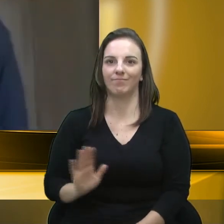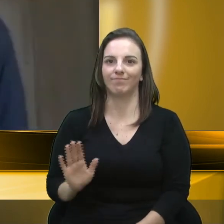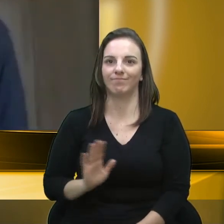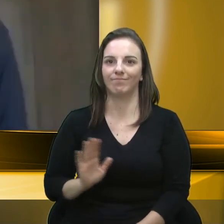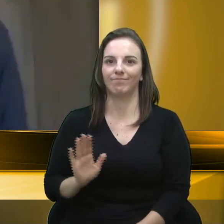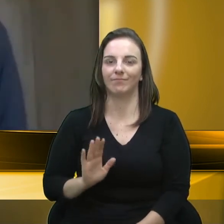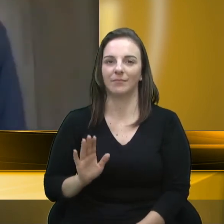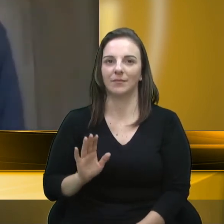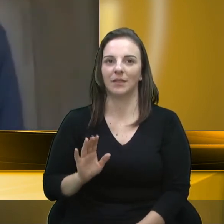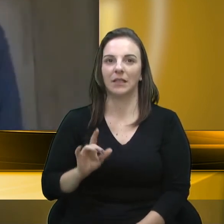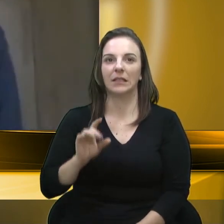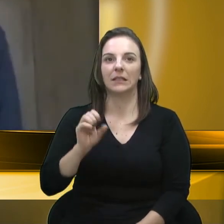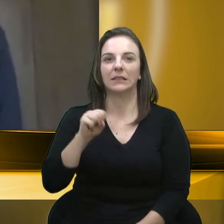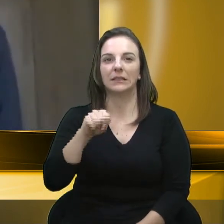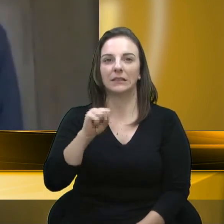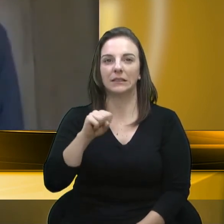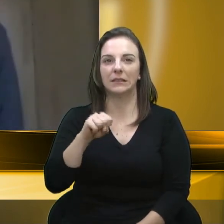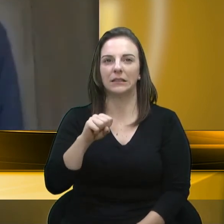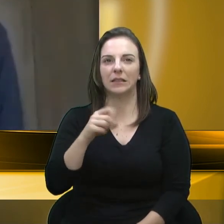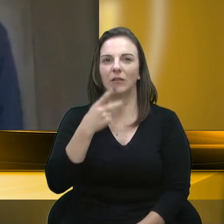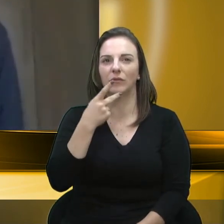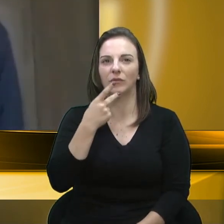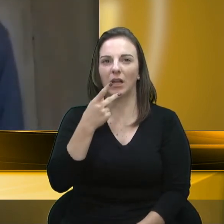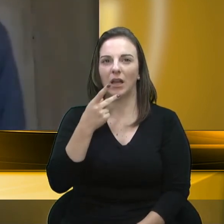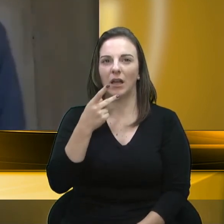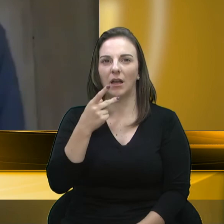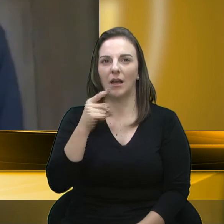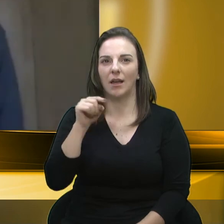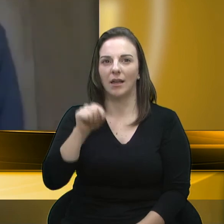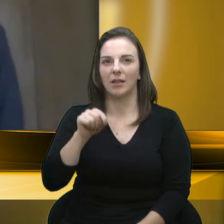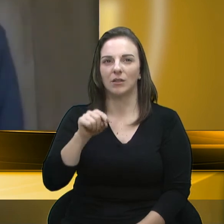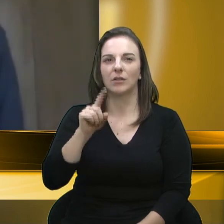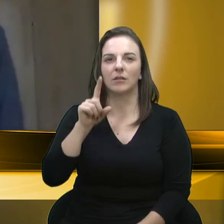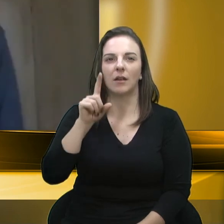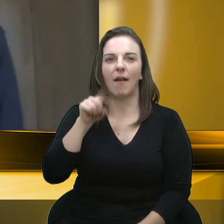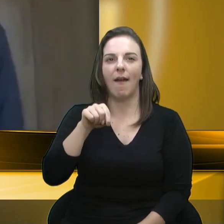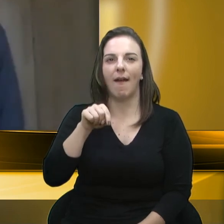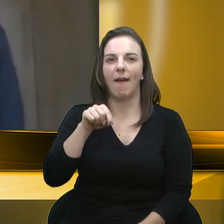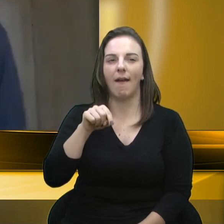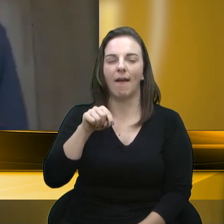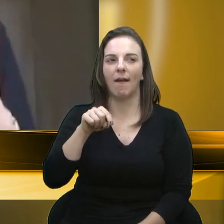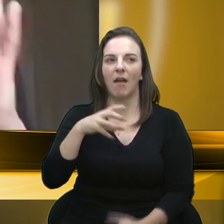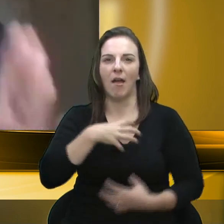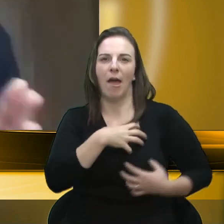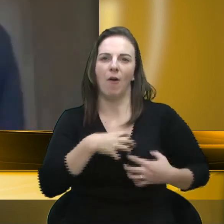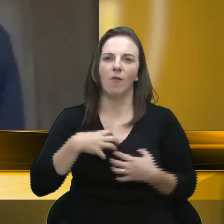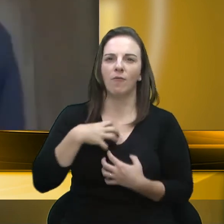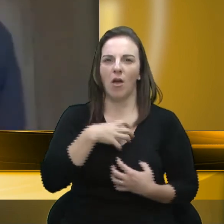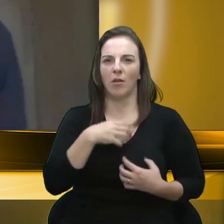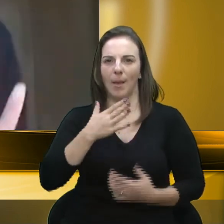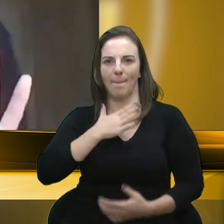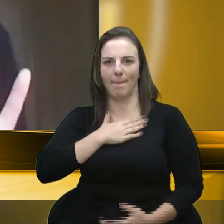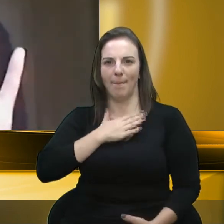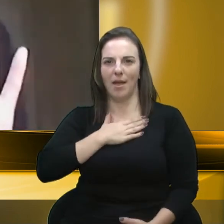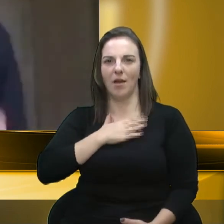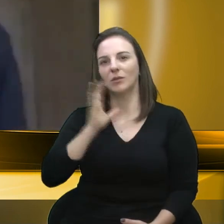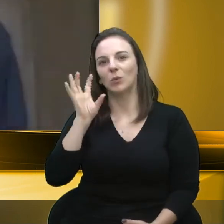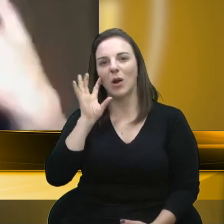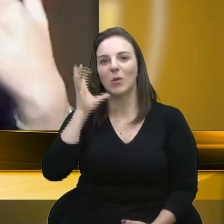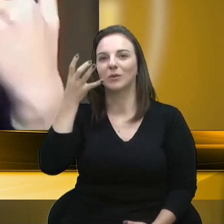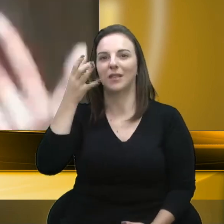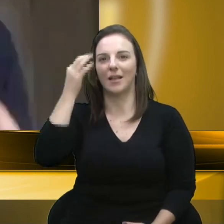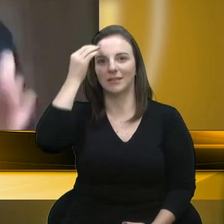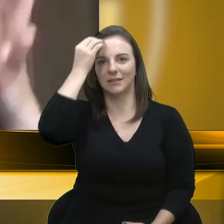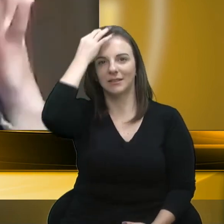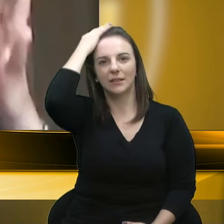desculpa de que eu estava equivocada e de que isso não acontecia. Foi explícito na fala dela de que essa